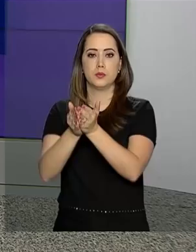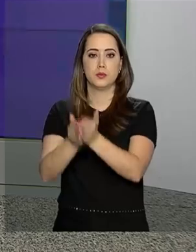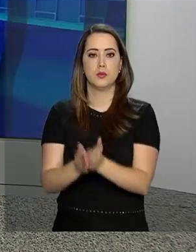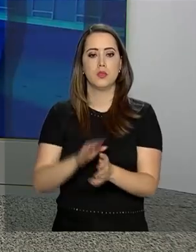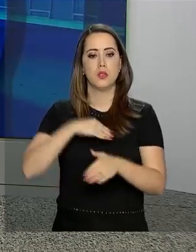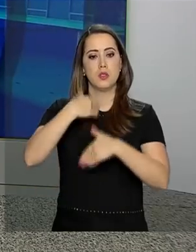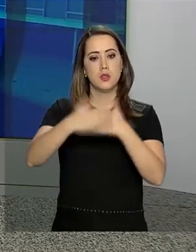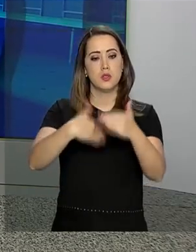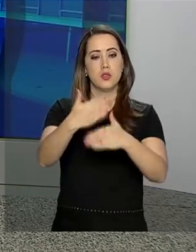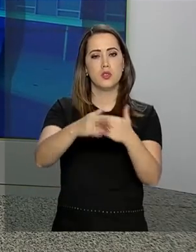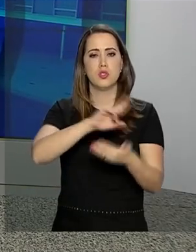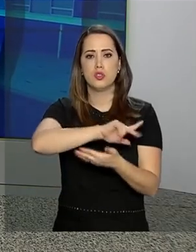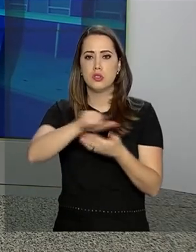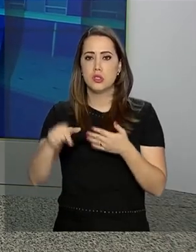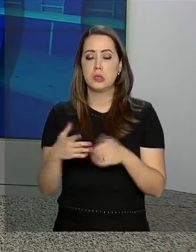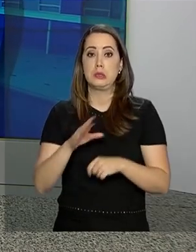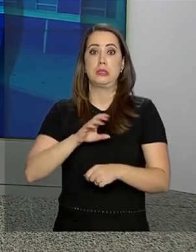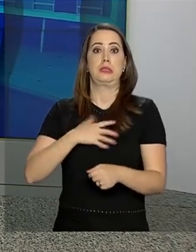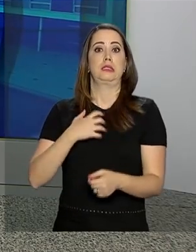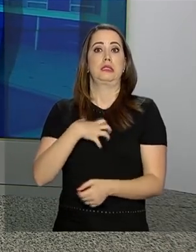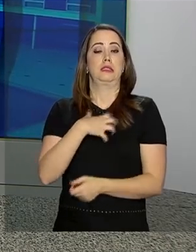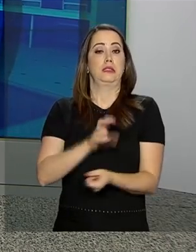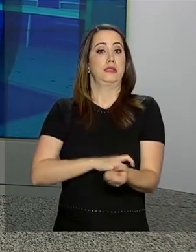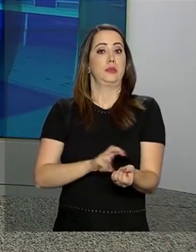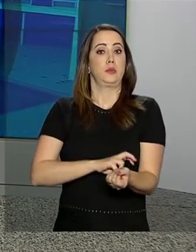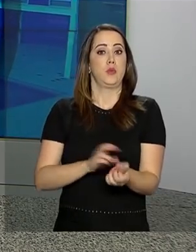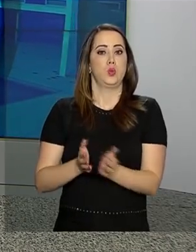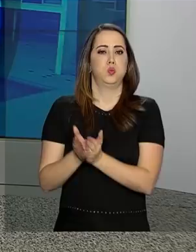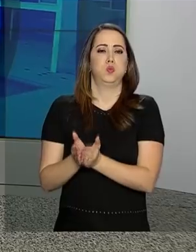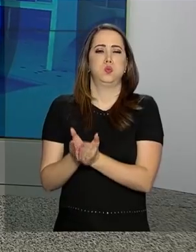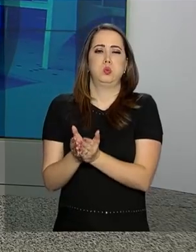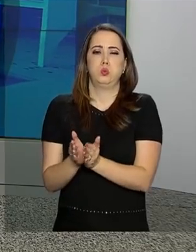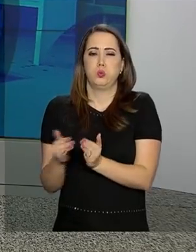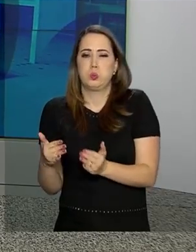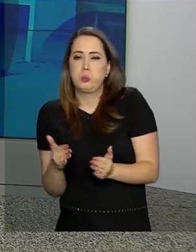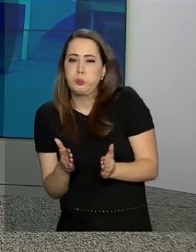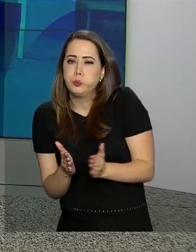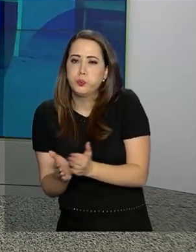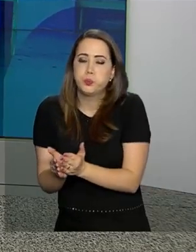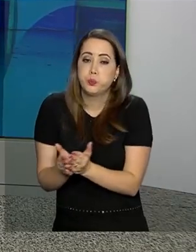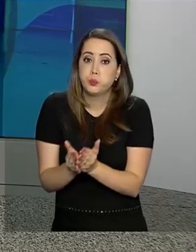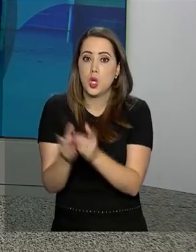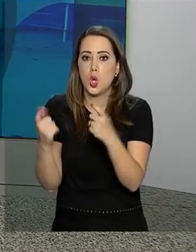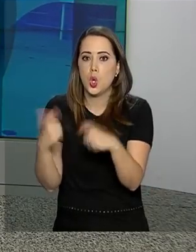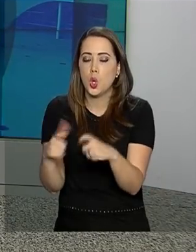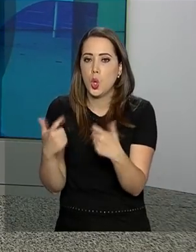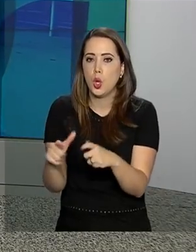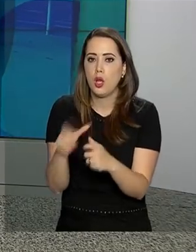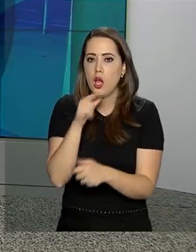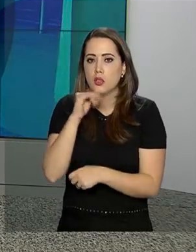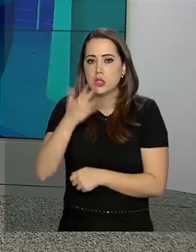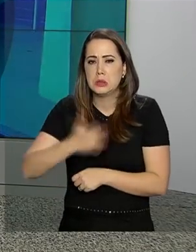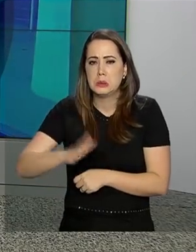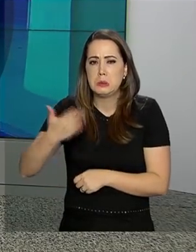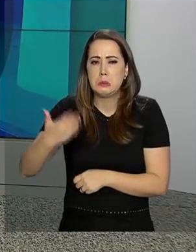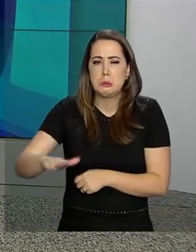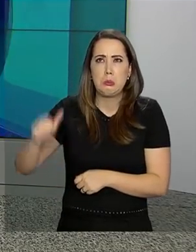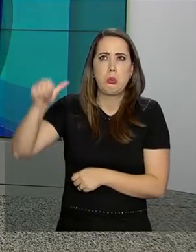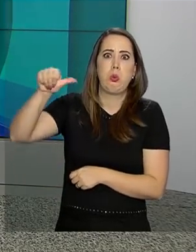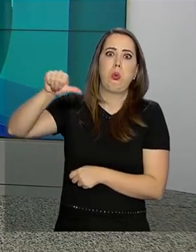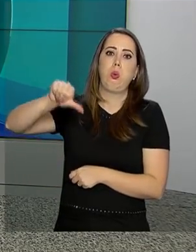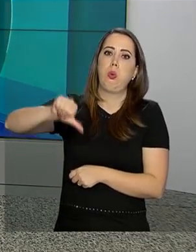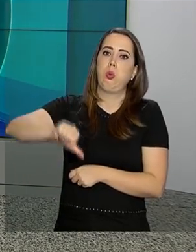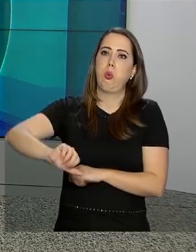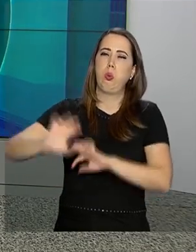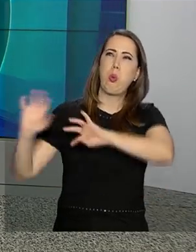Passaram por momentos de tensão, como a travessia do Estreito de Drake, uma das zonas marítimas com as piores condições